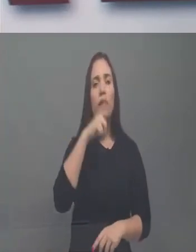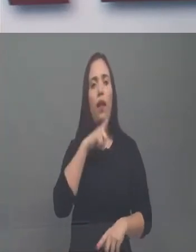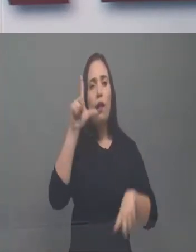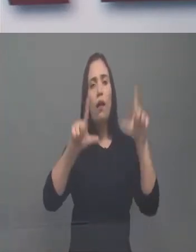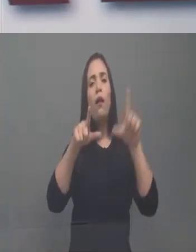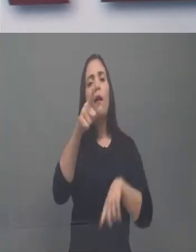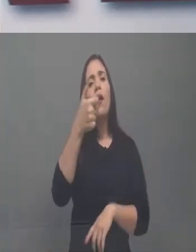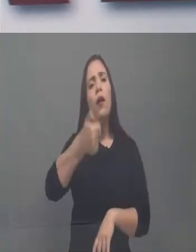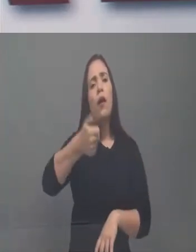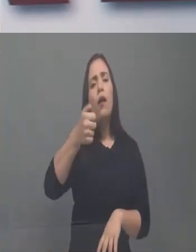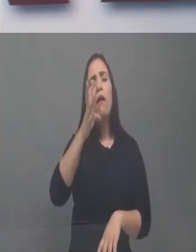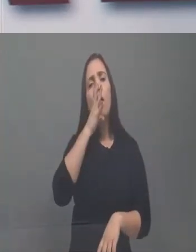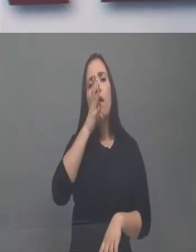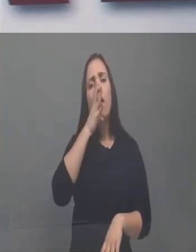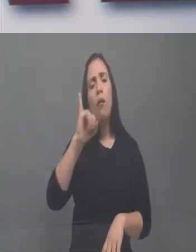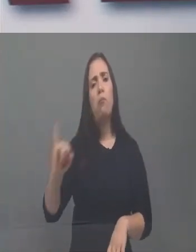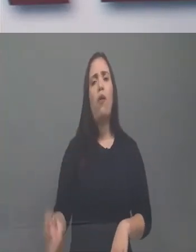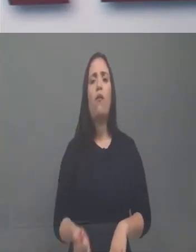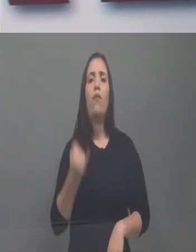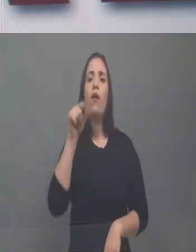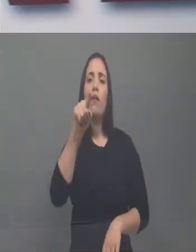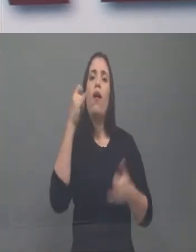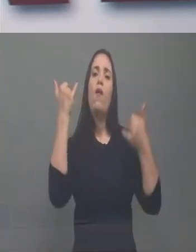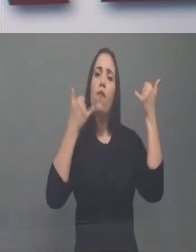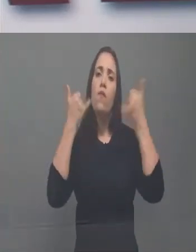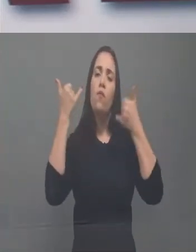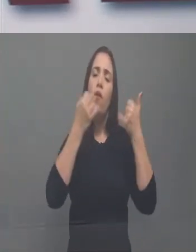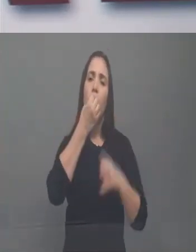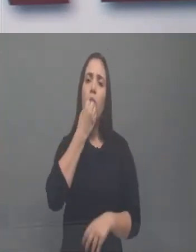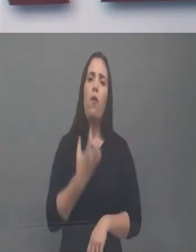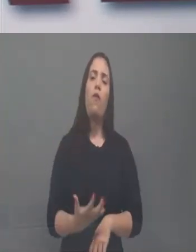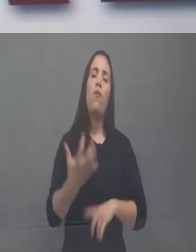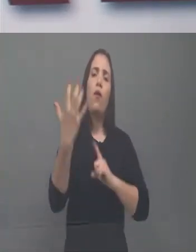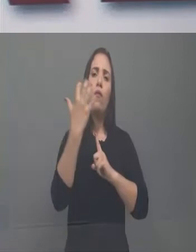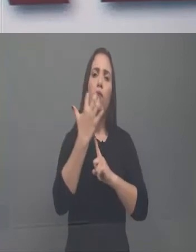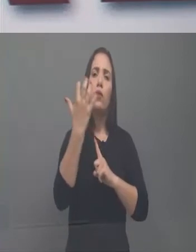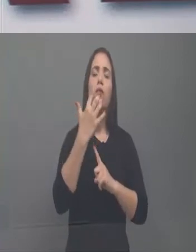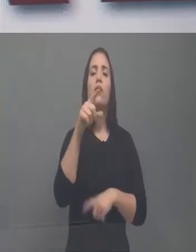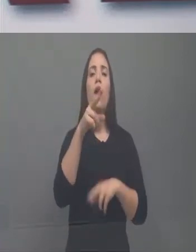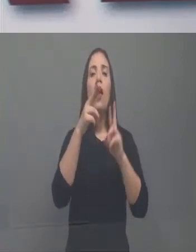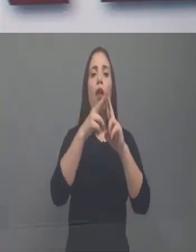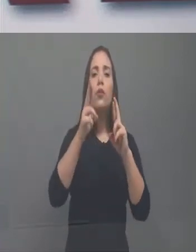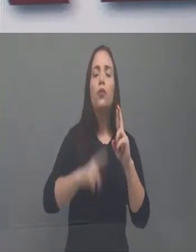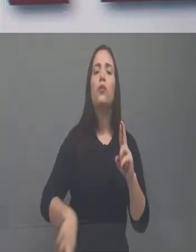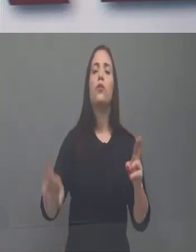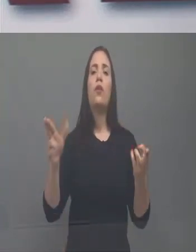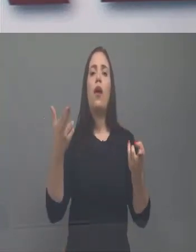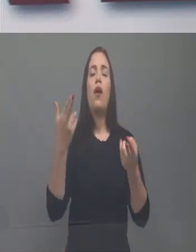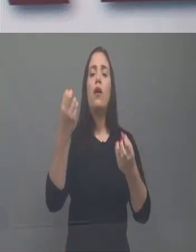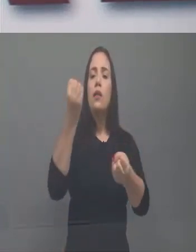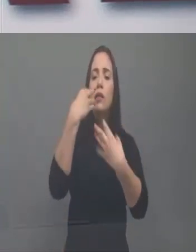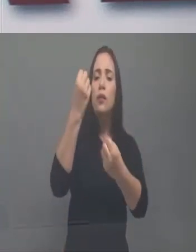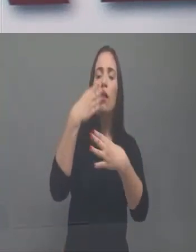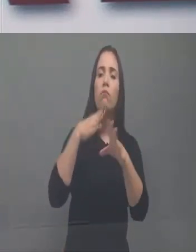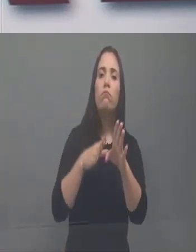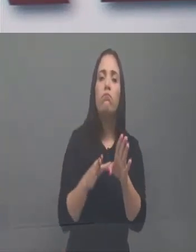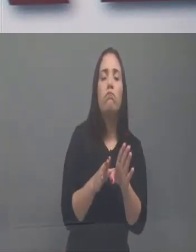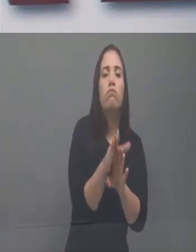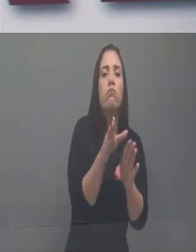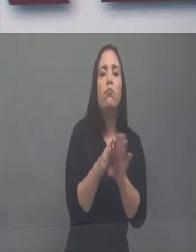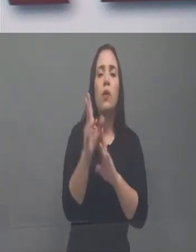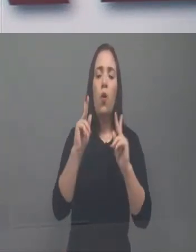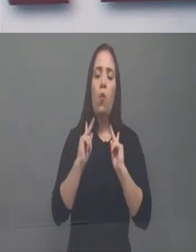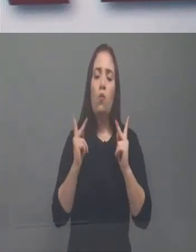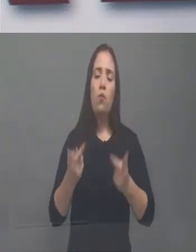televisões que têm programas religiosos, programas que induz o ser humano a fazer o bem.